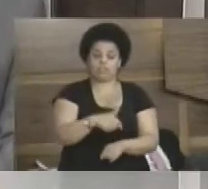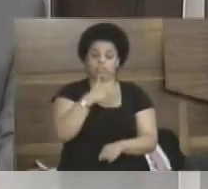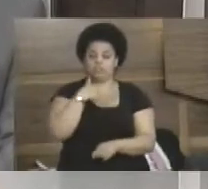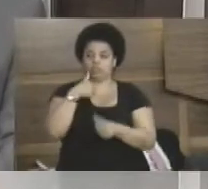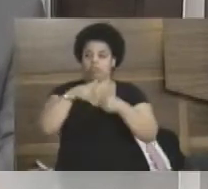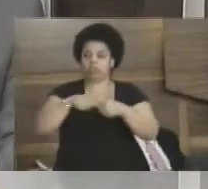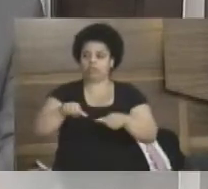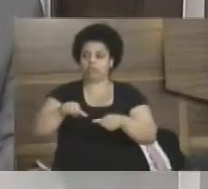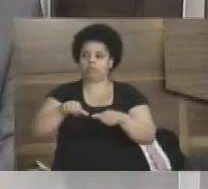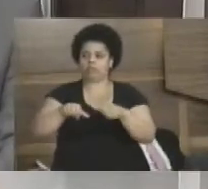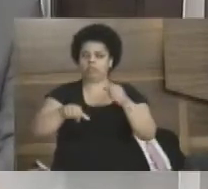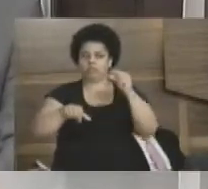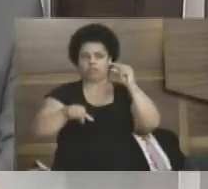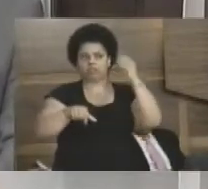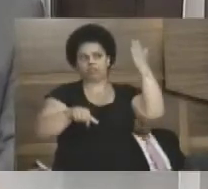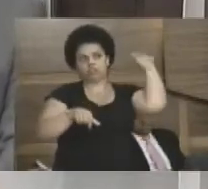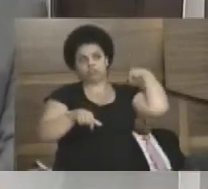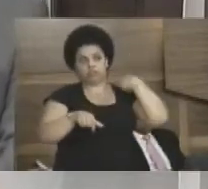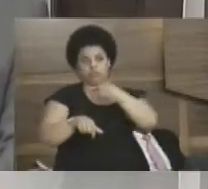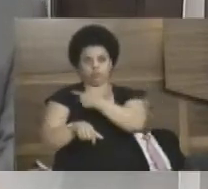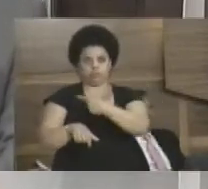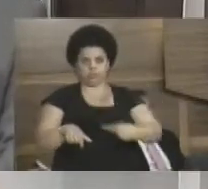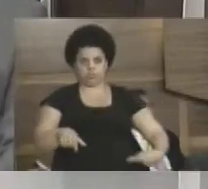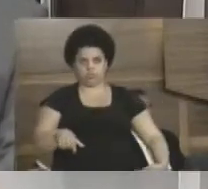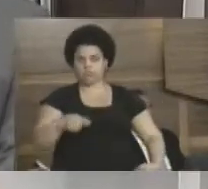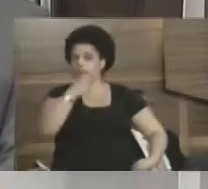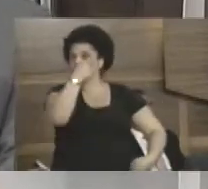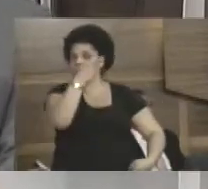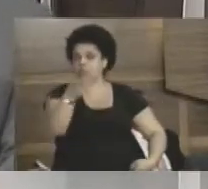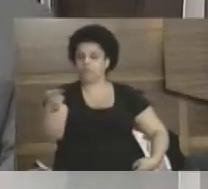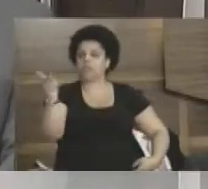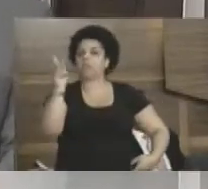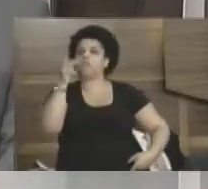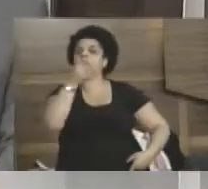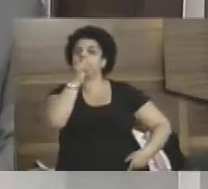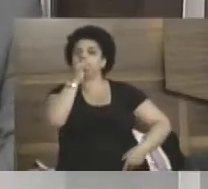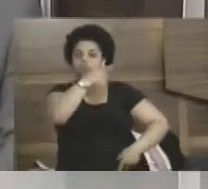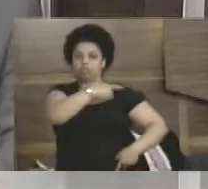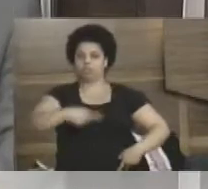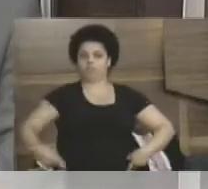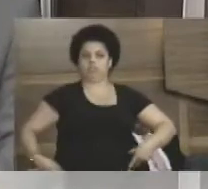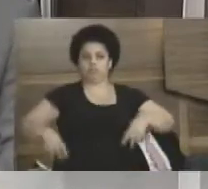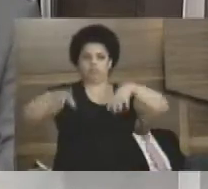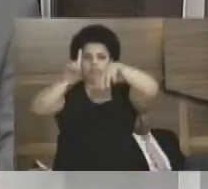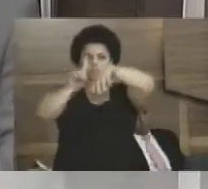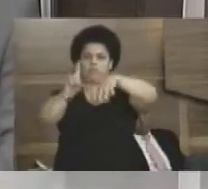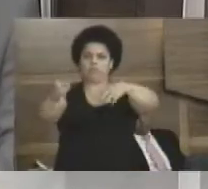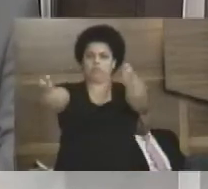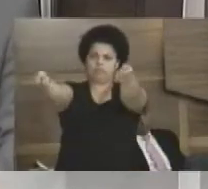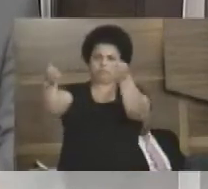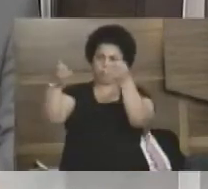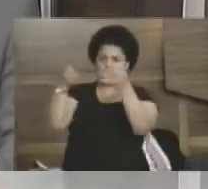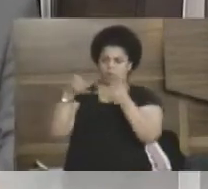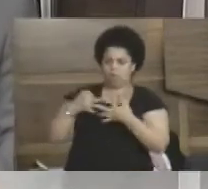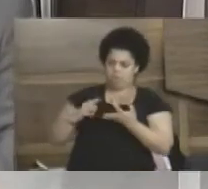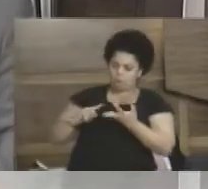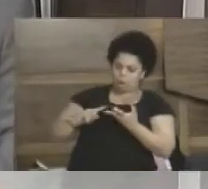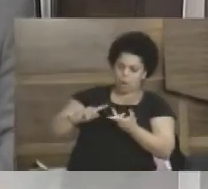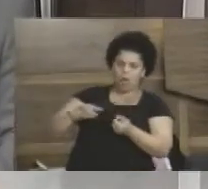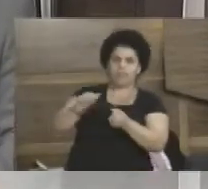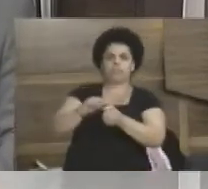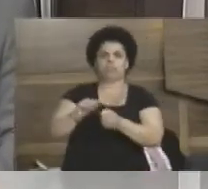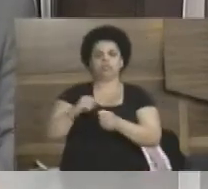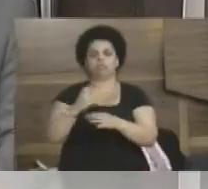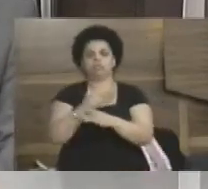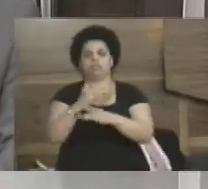Eu estive, no começo do meu mandato como presidente, visitando o presidente da eletro-nuclear e ele me passou diversas coisas que faria pela